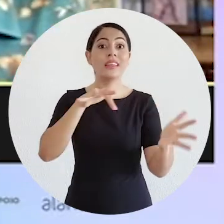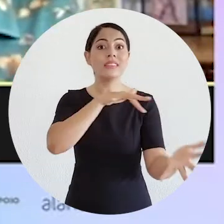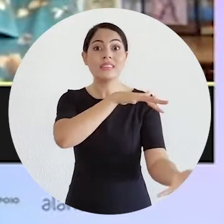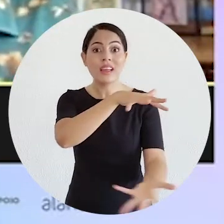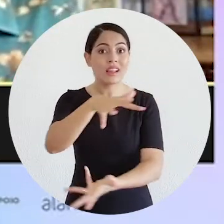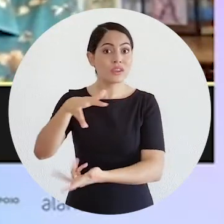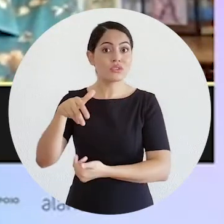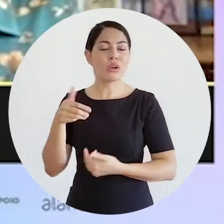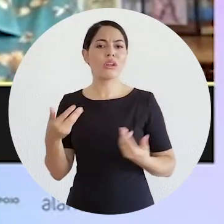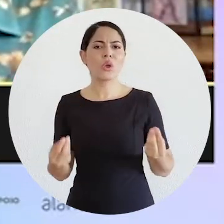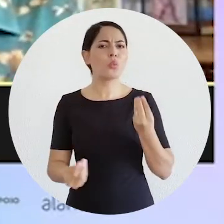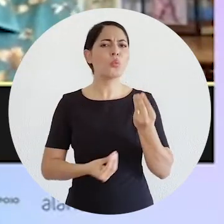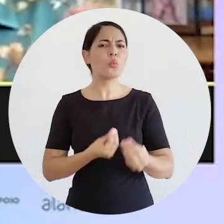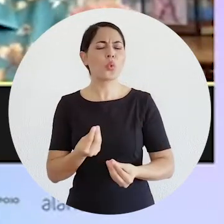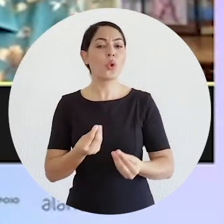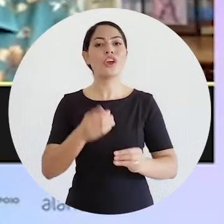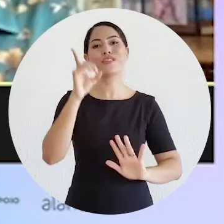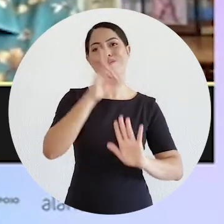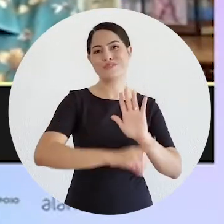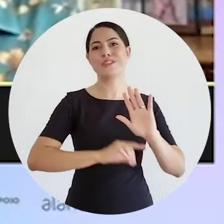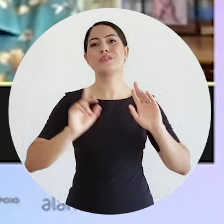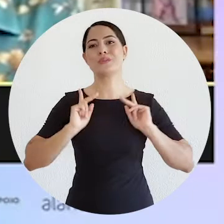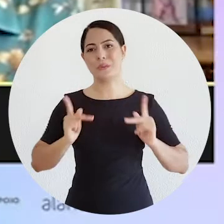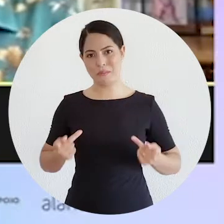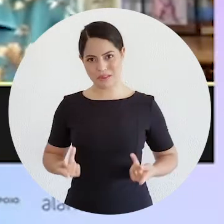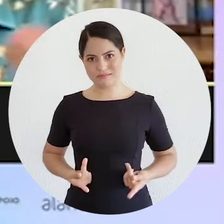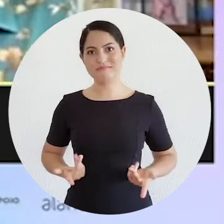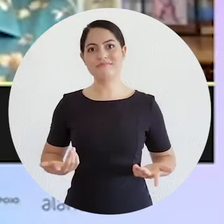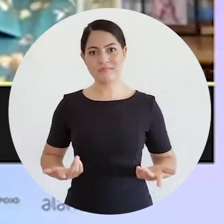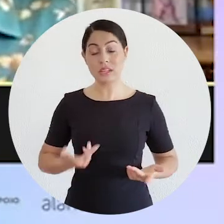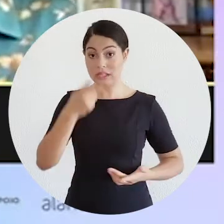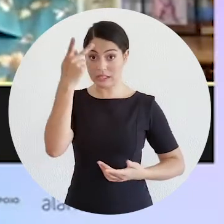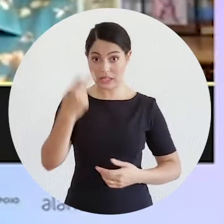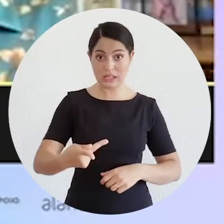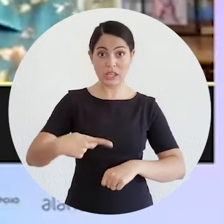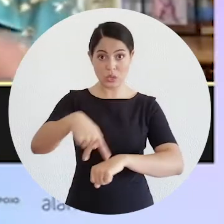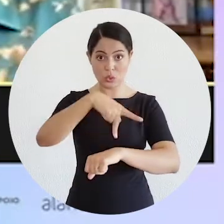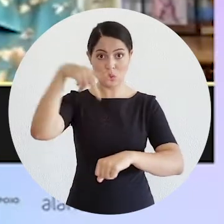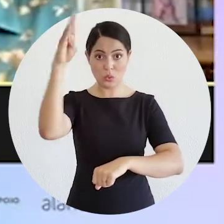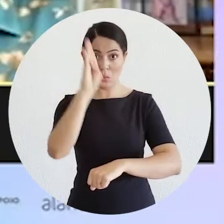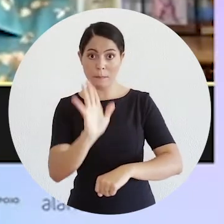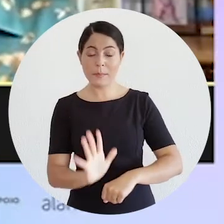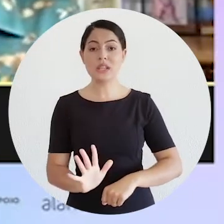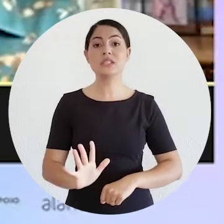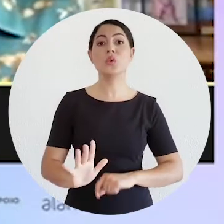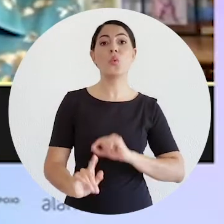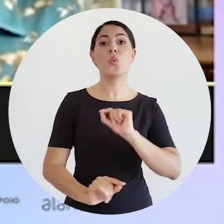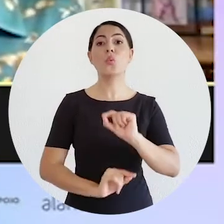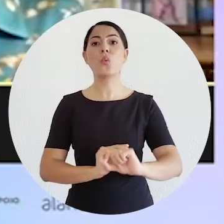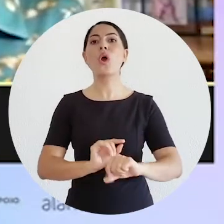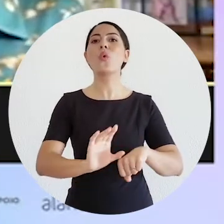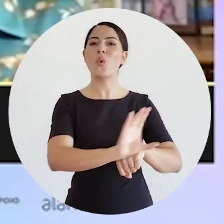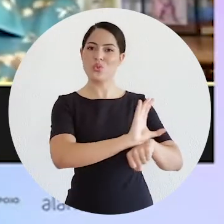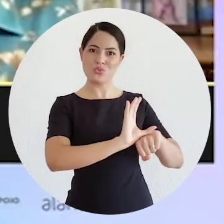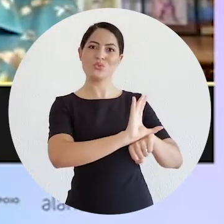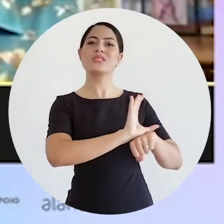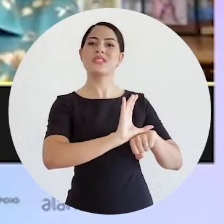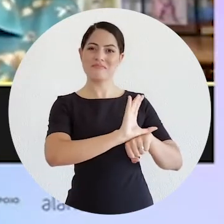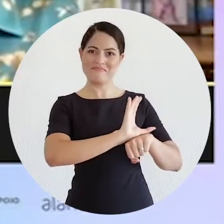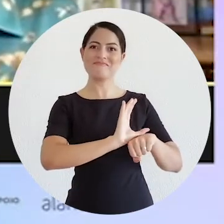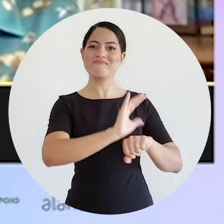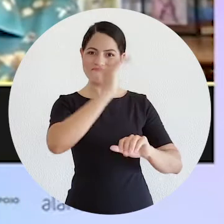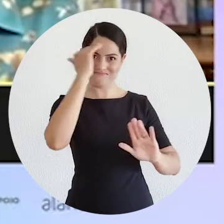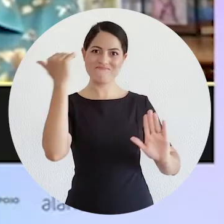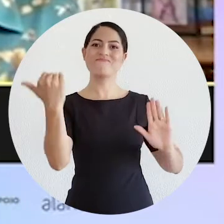norma internacional sobre direitos humanos, que, no Brasil, tem o status, tem a natureza